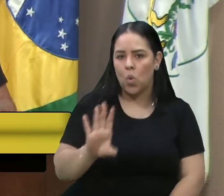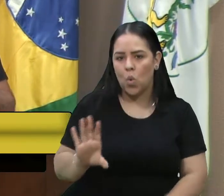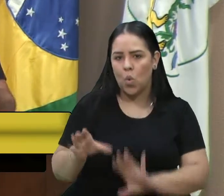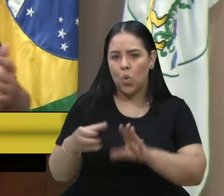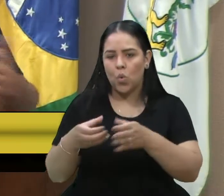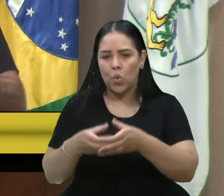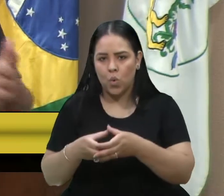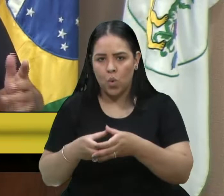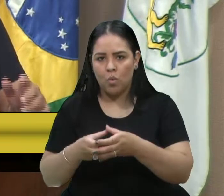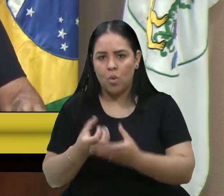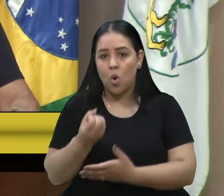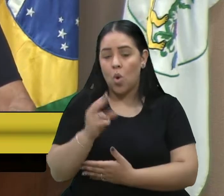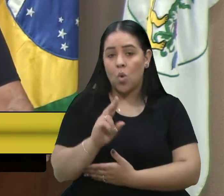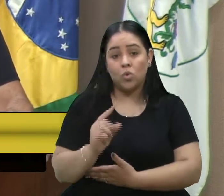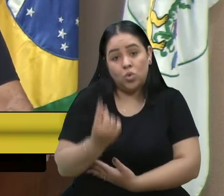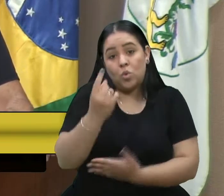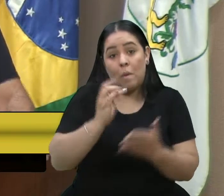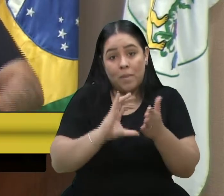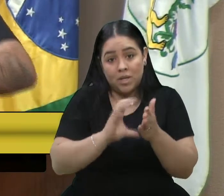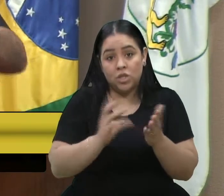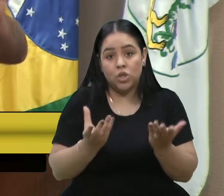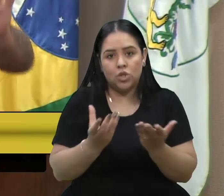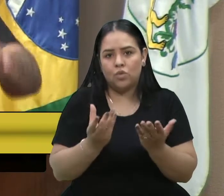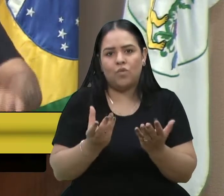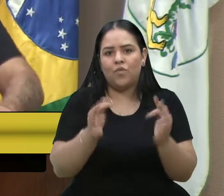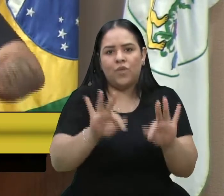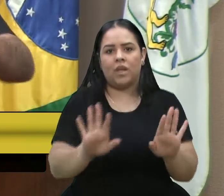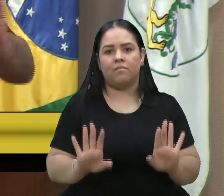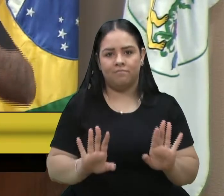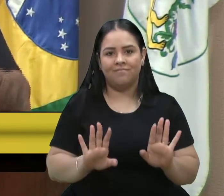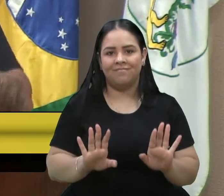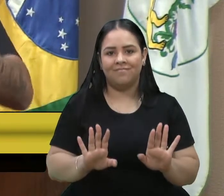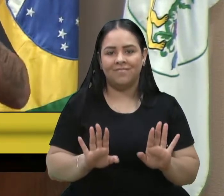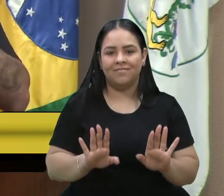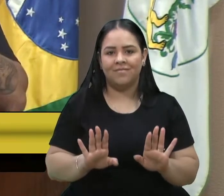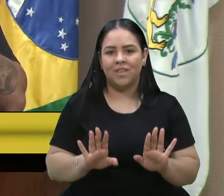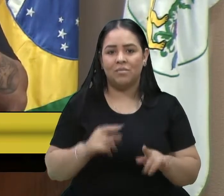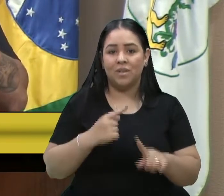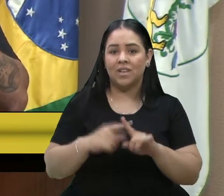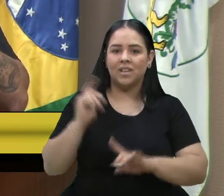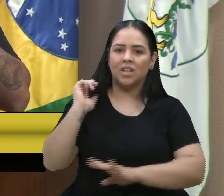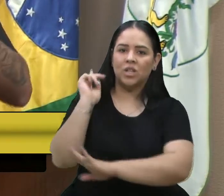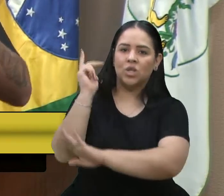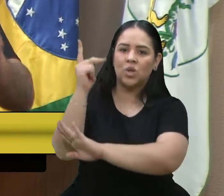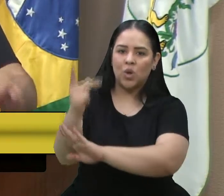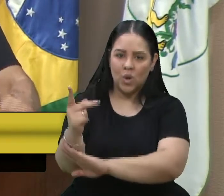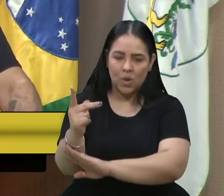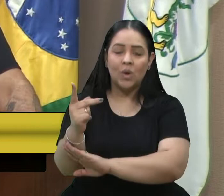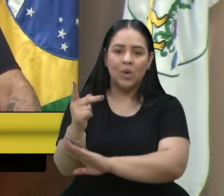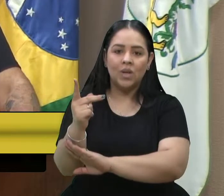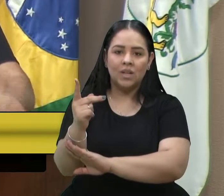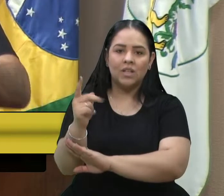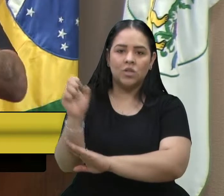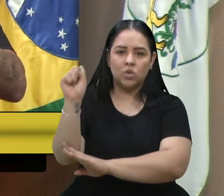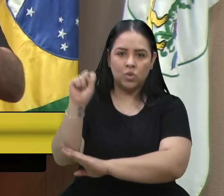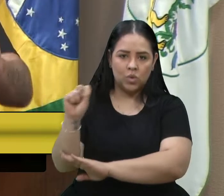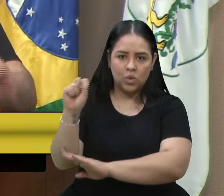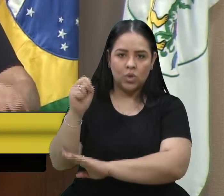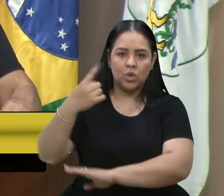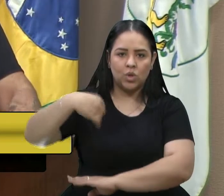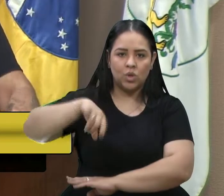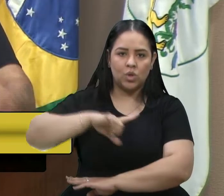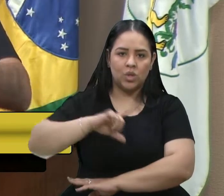ou de um partido. Isso na história, na sociologia, a gente tem uma categoria